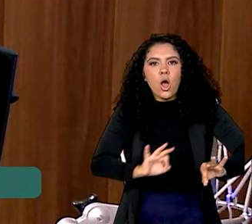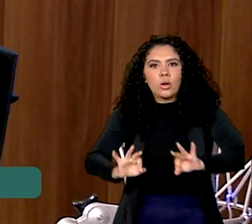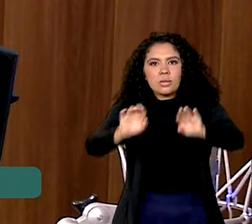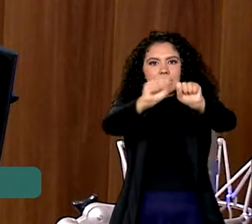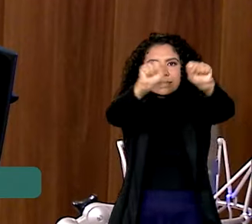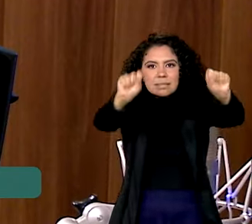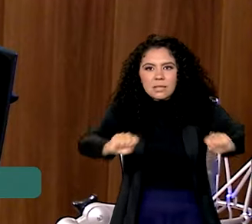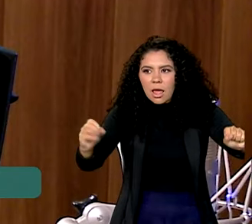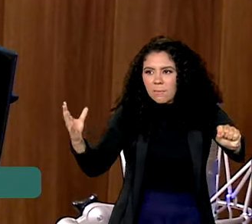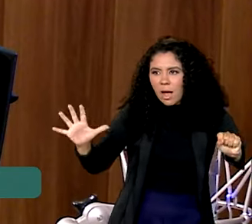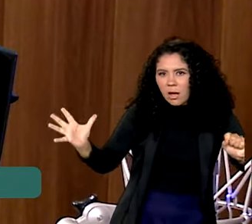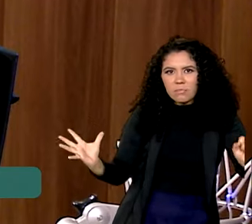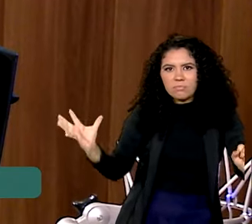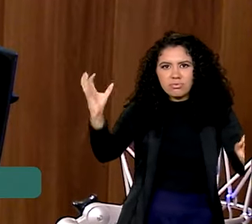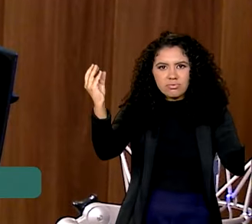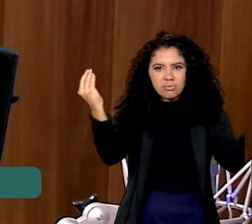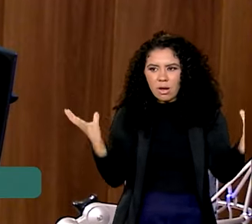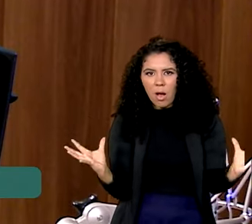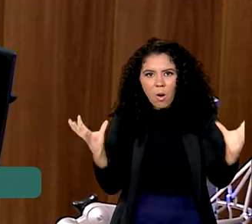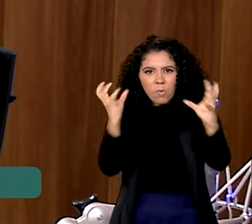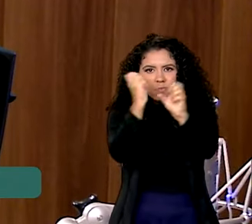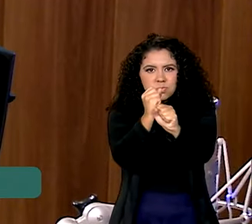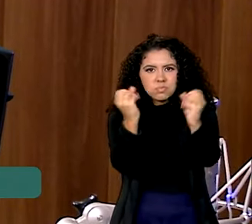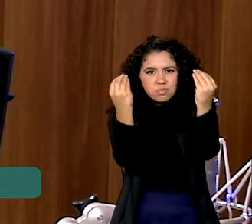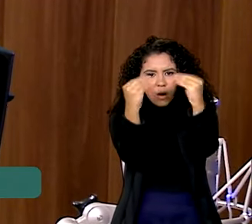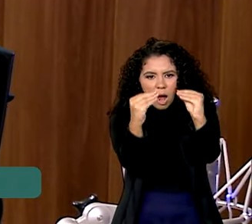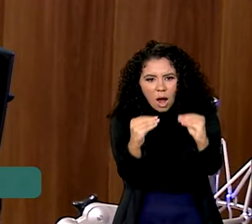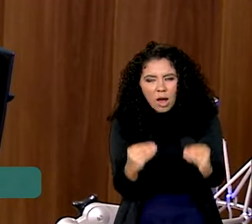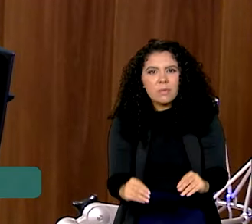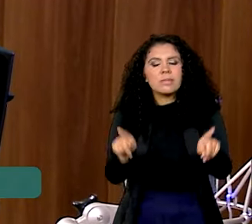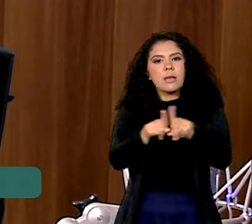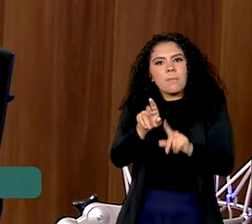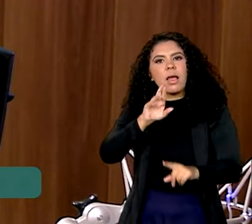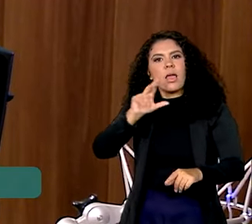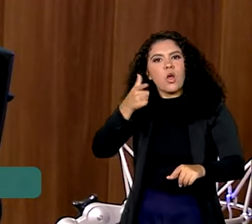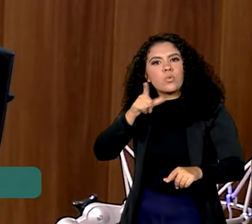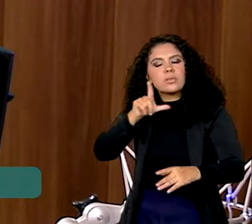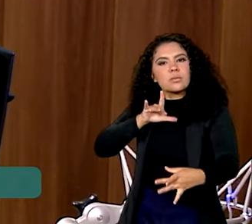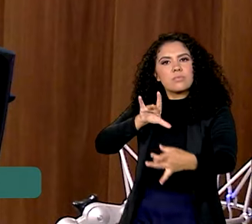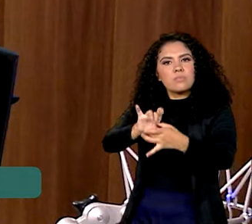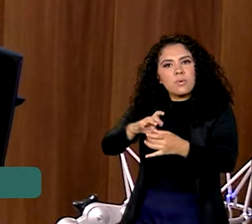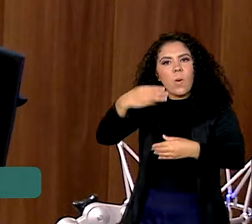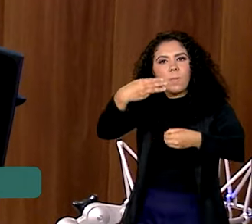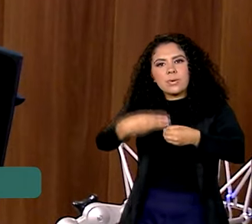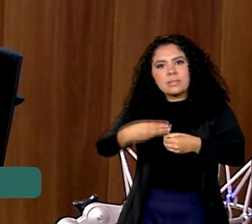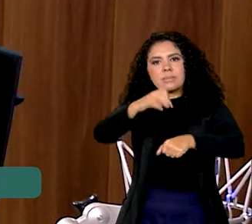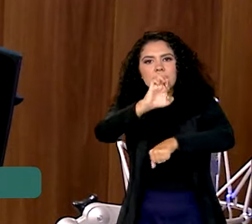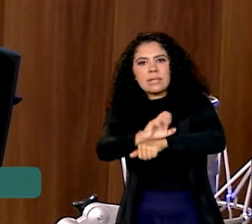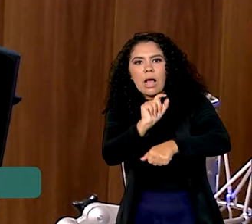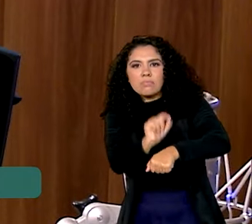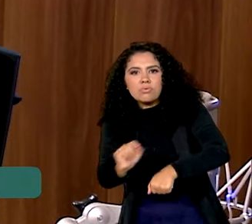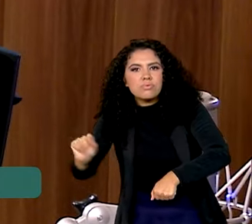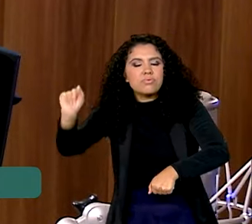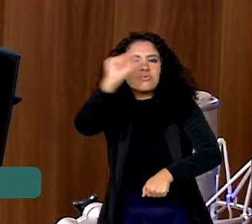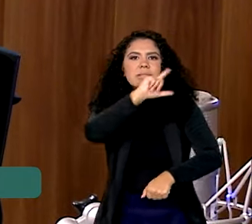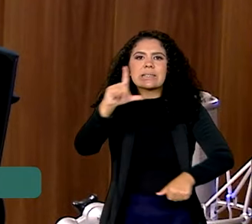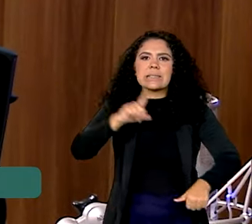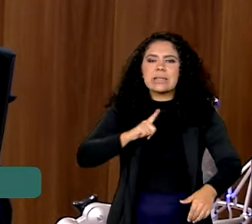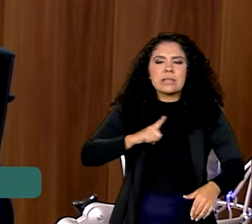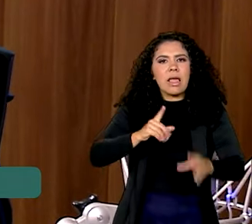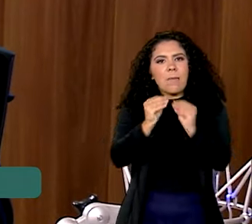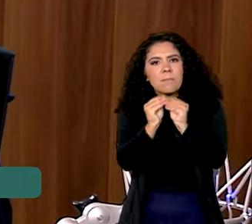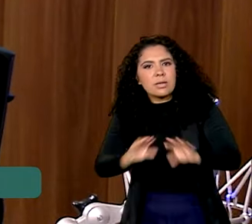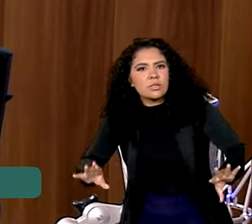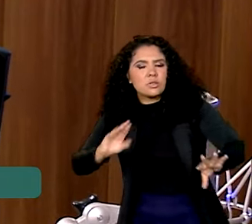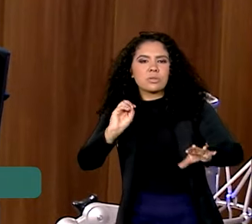também responder às pessoas, aos municípios, aos estados, que sofrem por problema